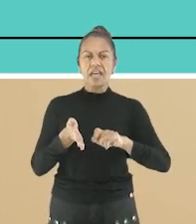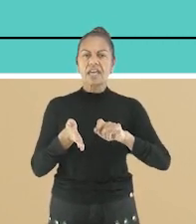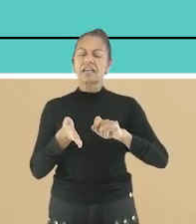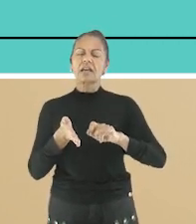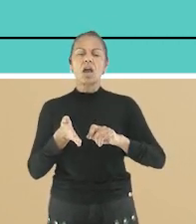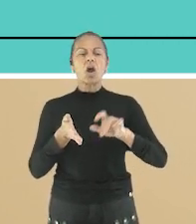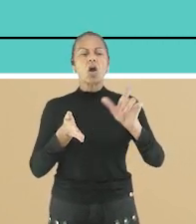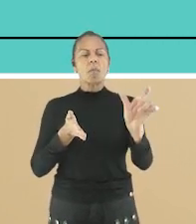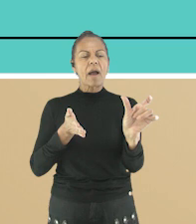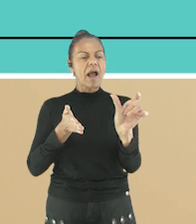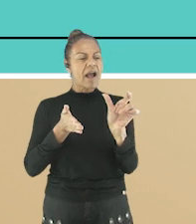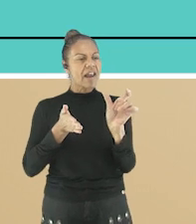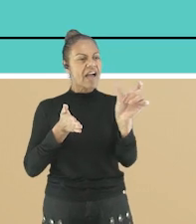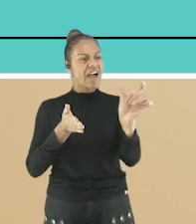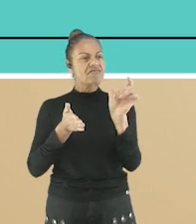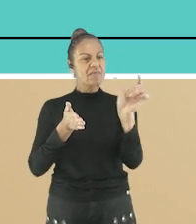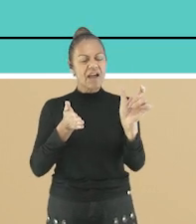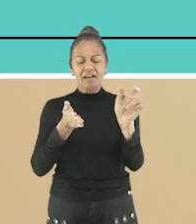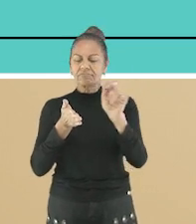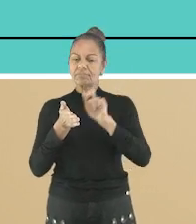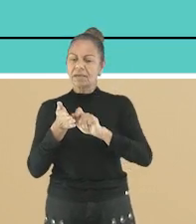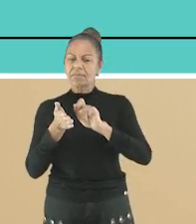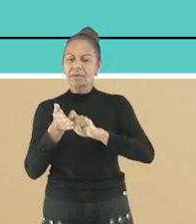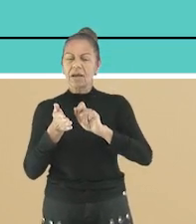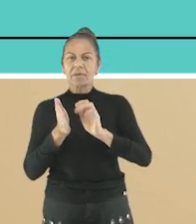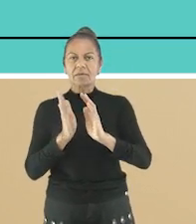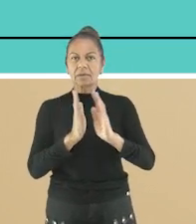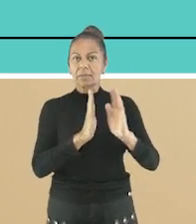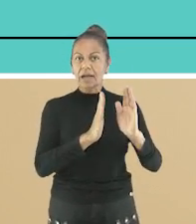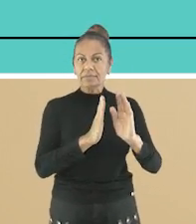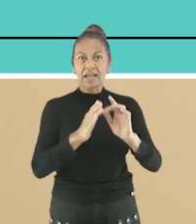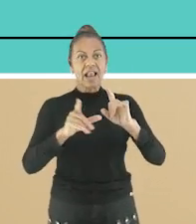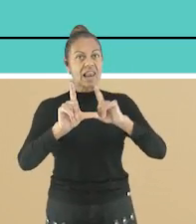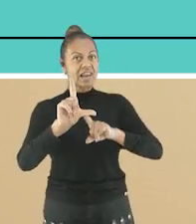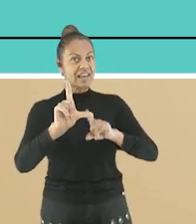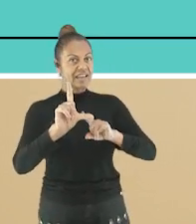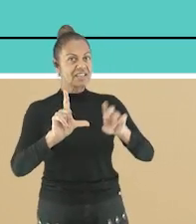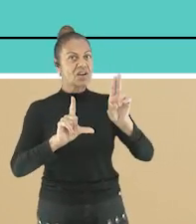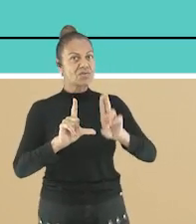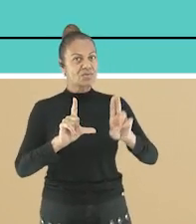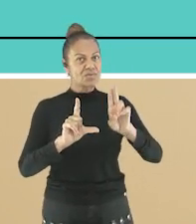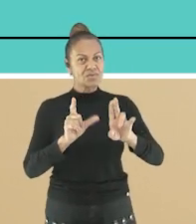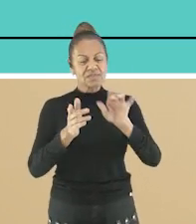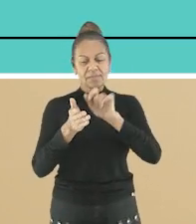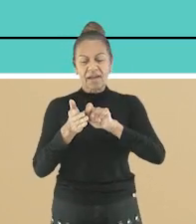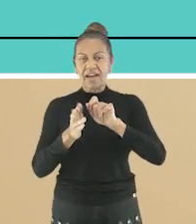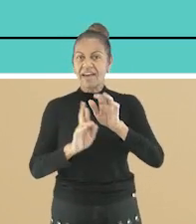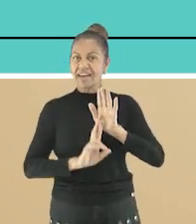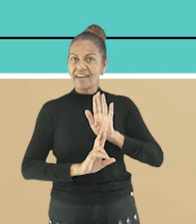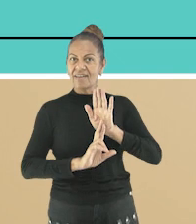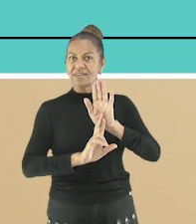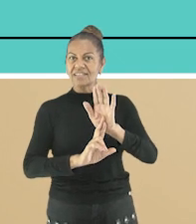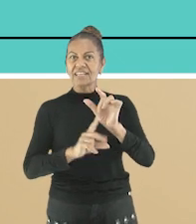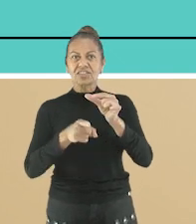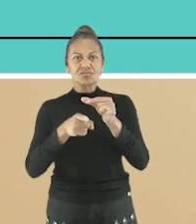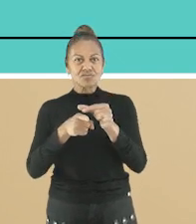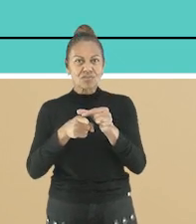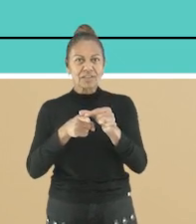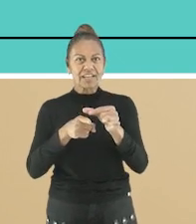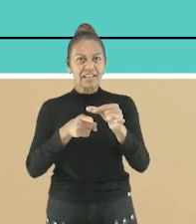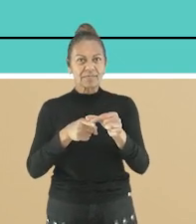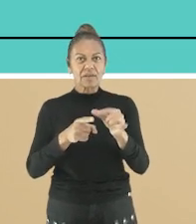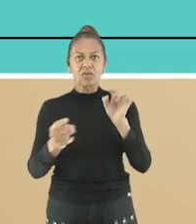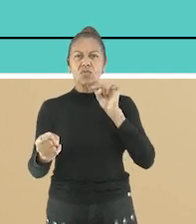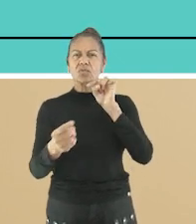ditado palavras e frases de forma alfabética, usando letras, grafemas que representem fonemas. Os